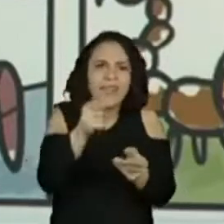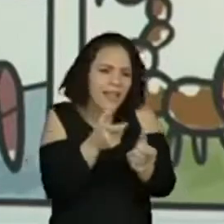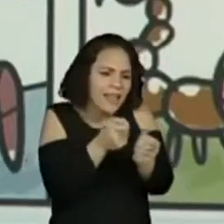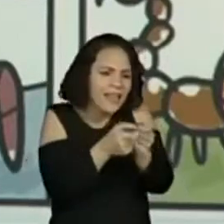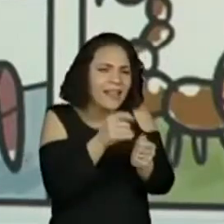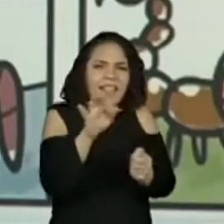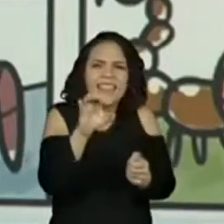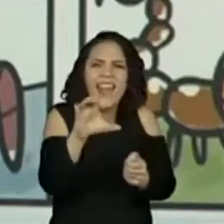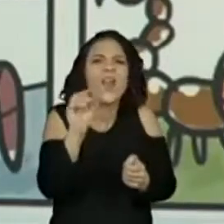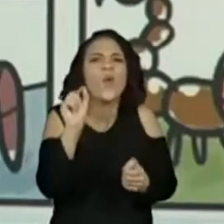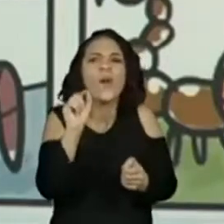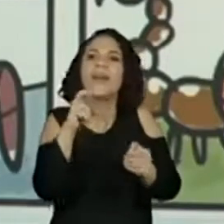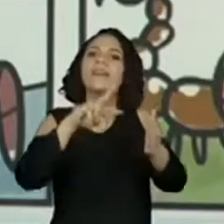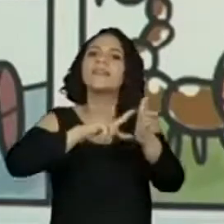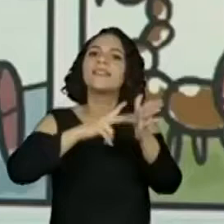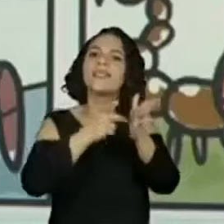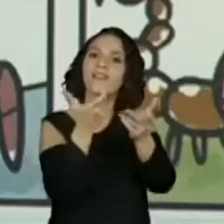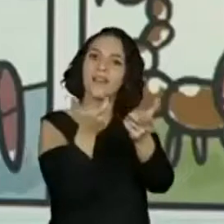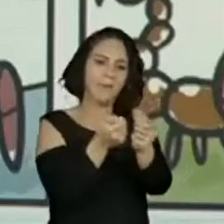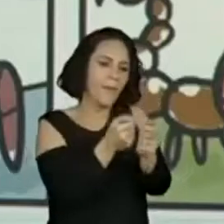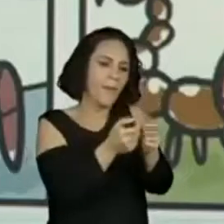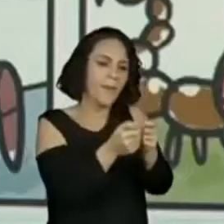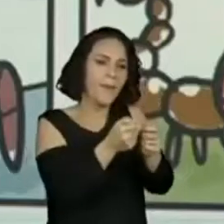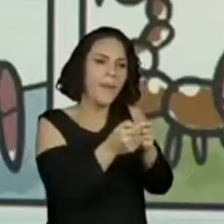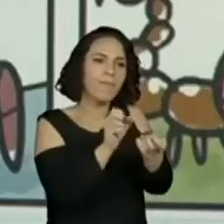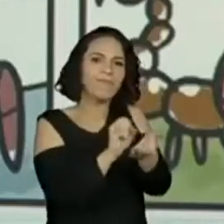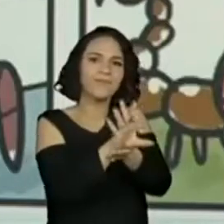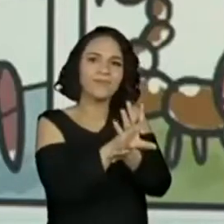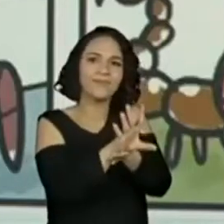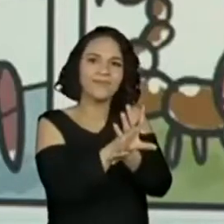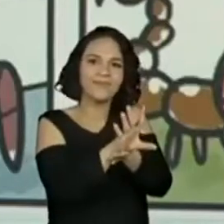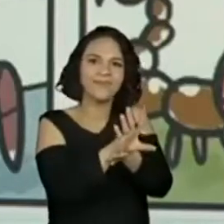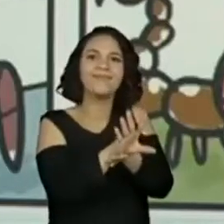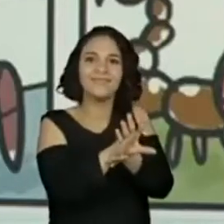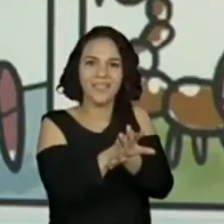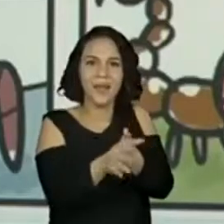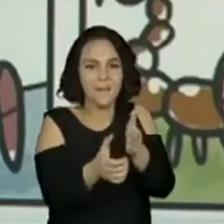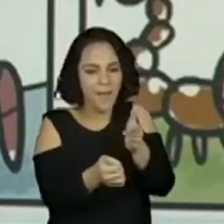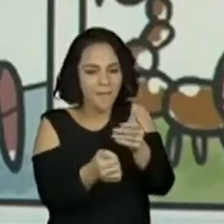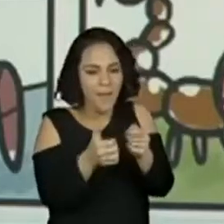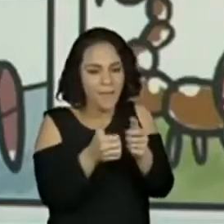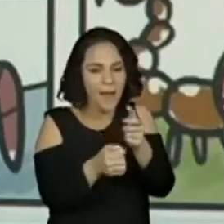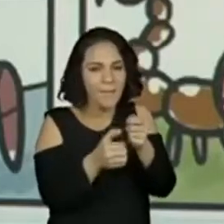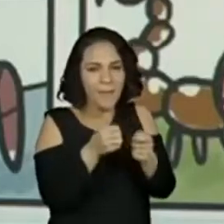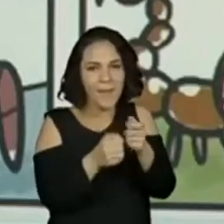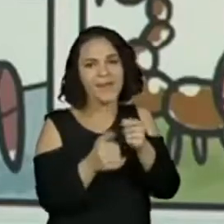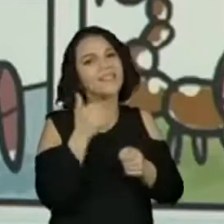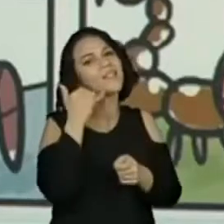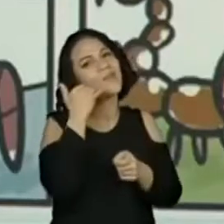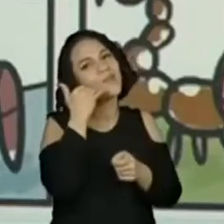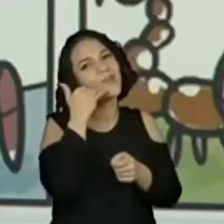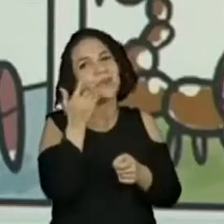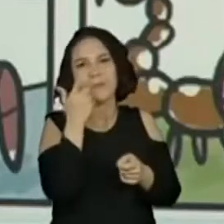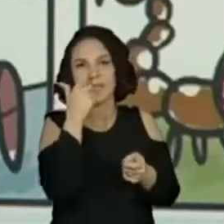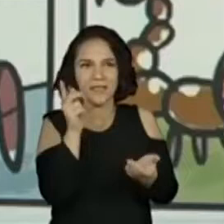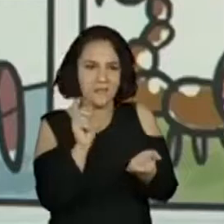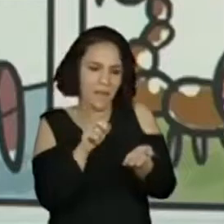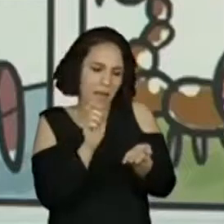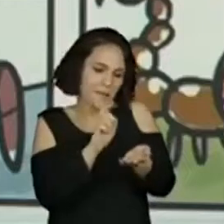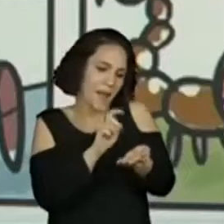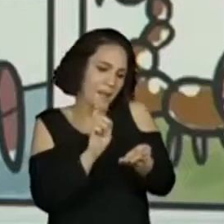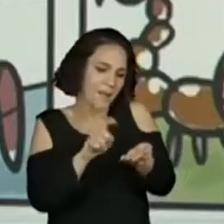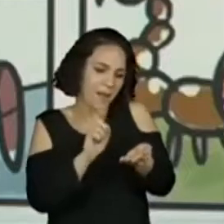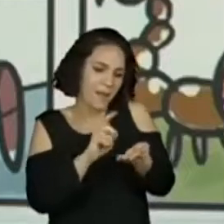ela está segurando lá. Olha lá. O tec, tec é o barulhinho das teclas do celular com a patinha, Ela está